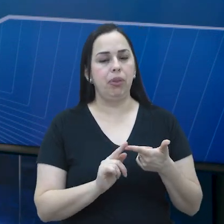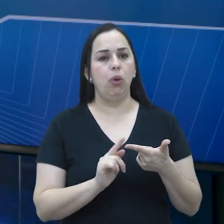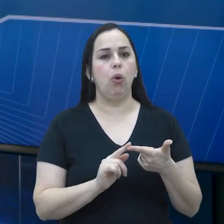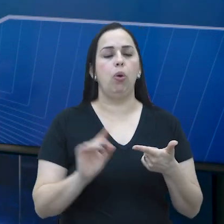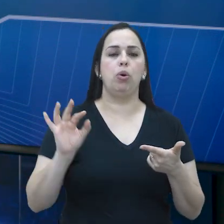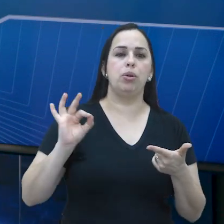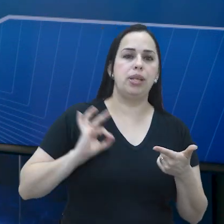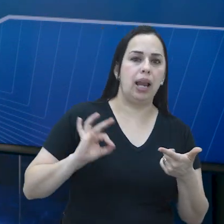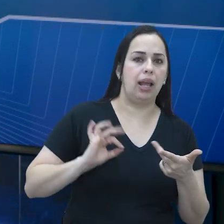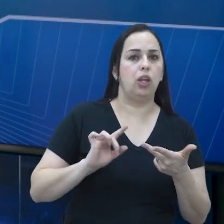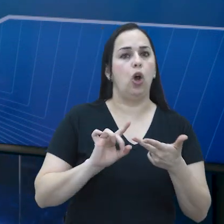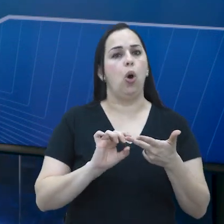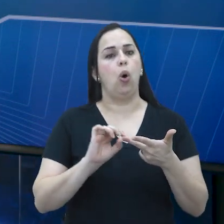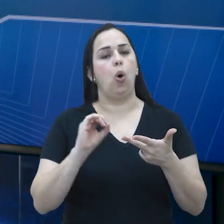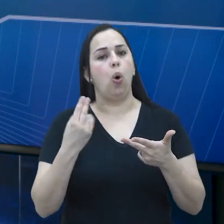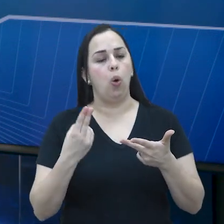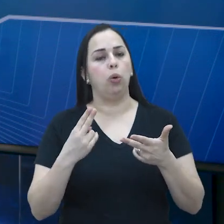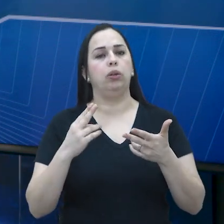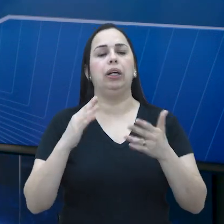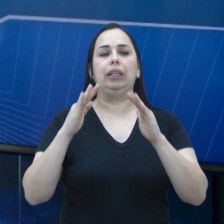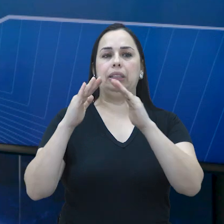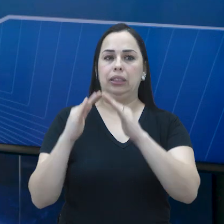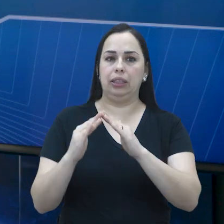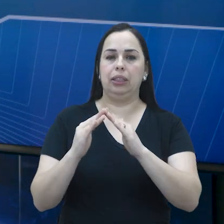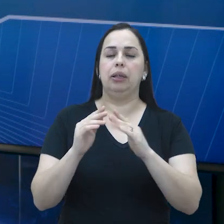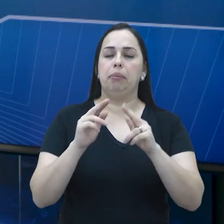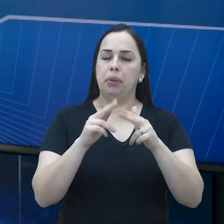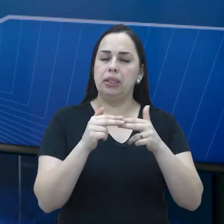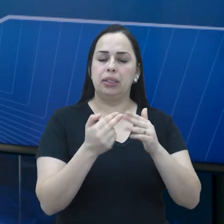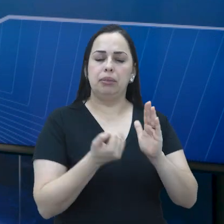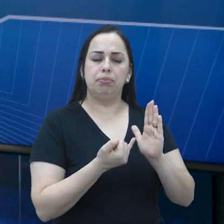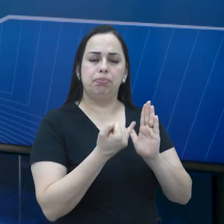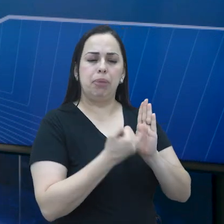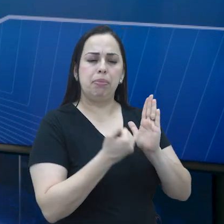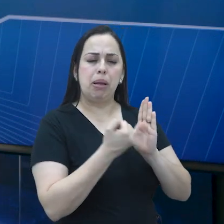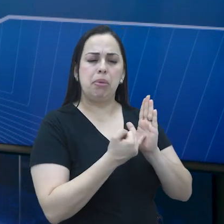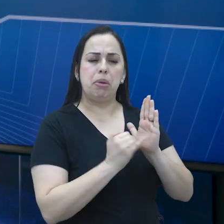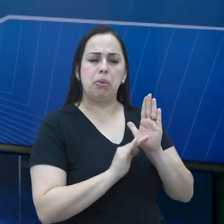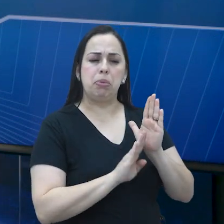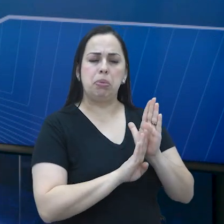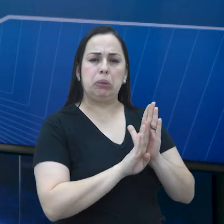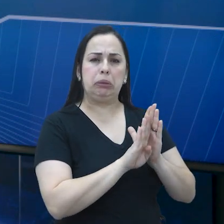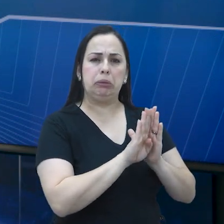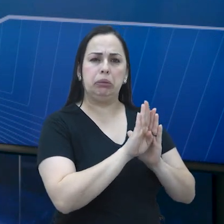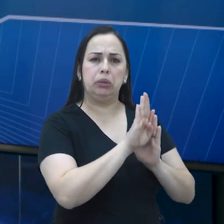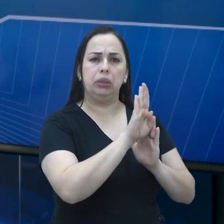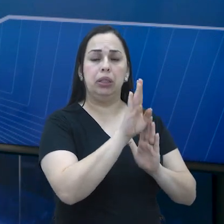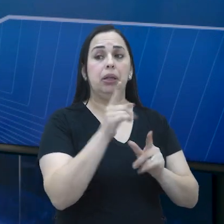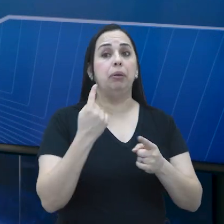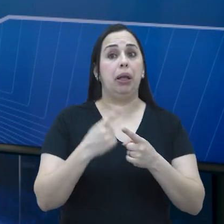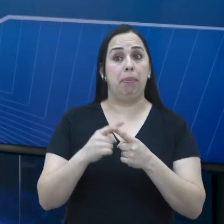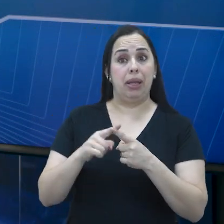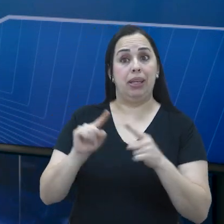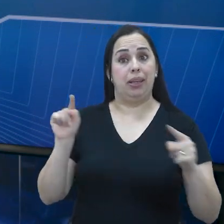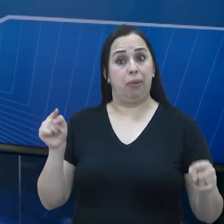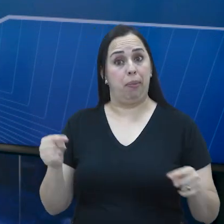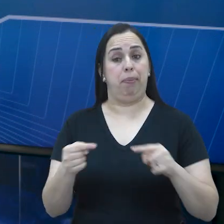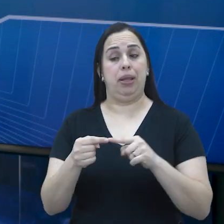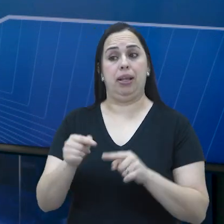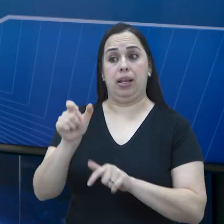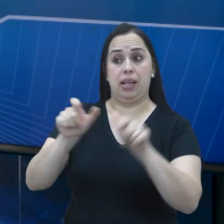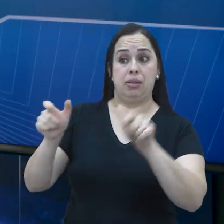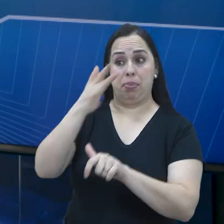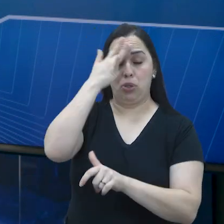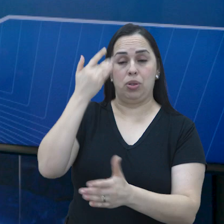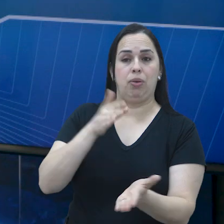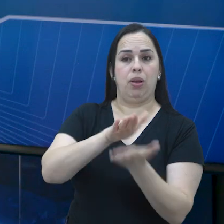atividade de renda, ou a uma propriedade. Então, quando a gente olha para esse crescimento da arrecadação, a gente vai olhar para um aumento do consumo, para um aumento